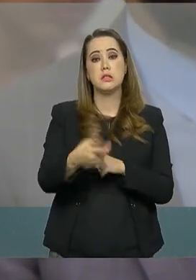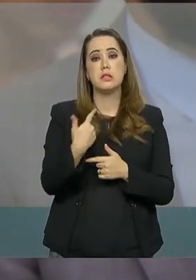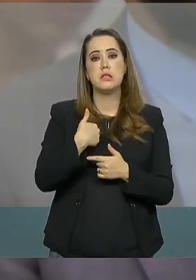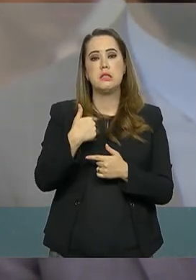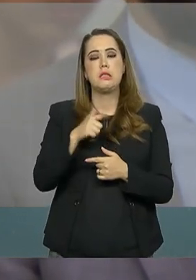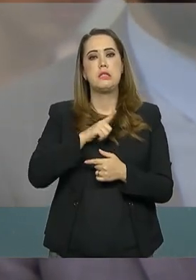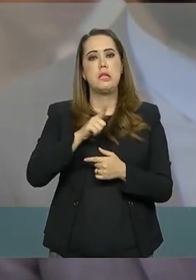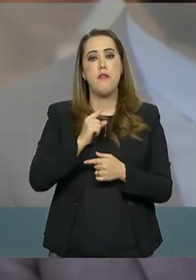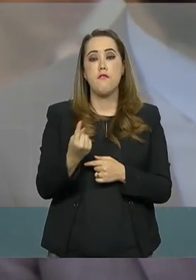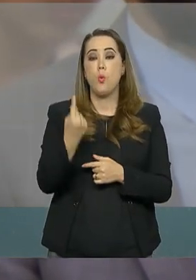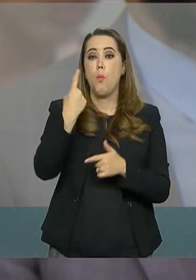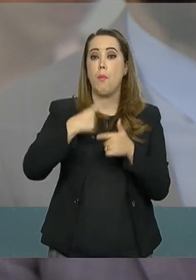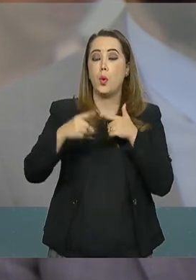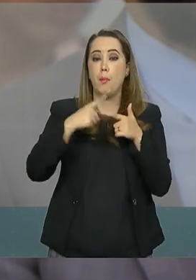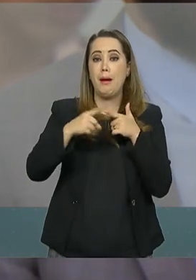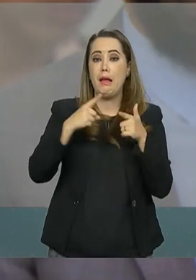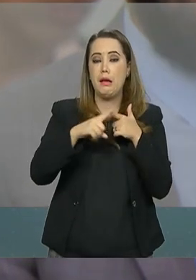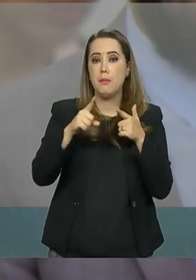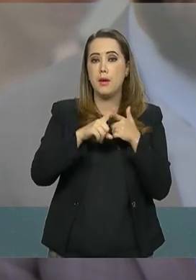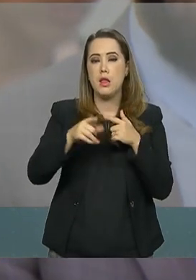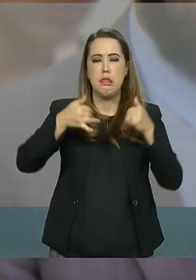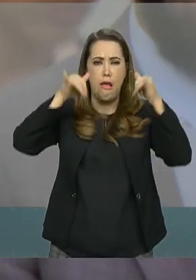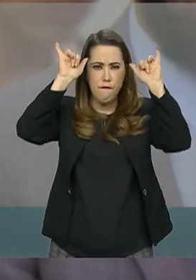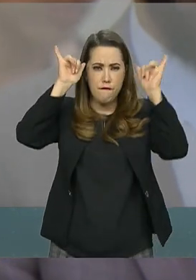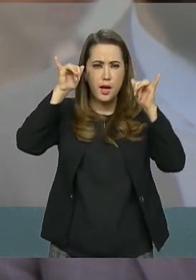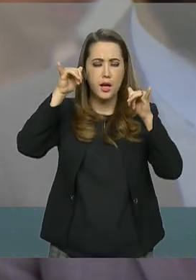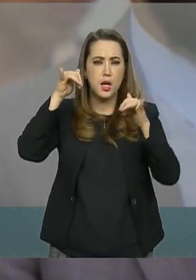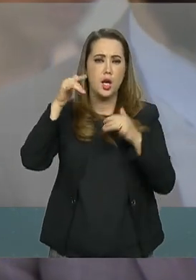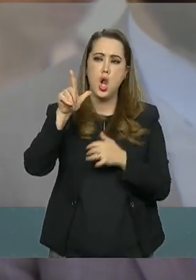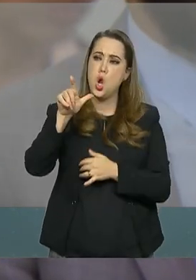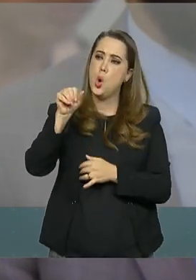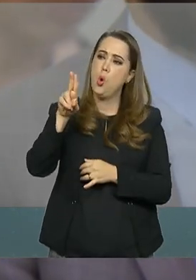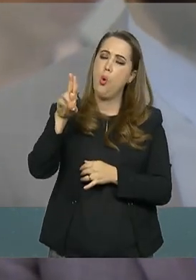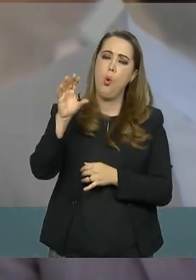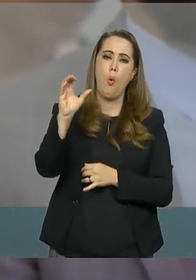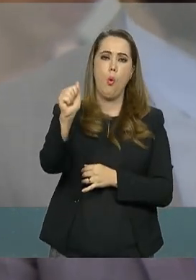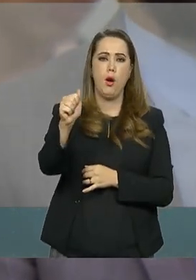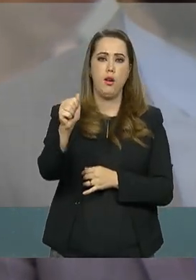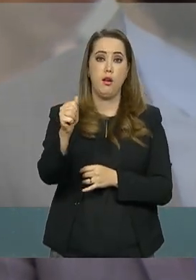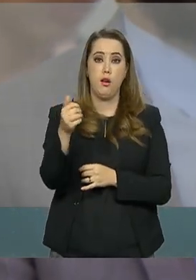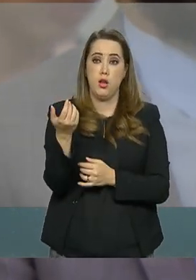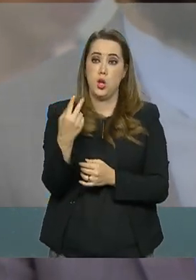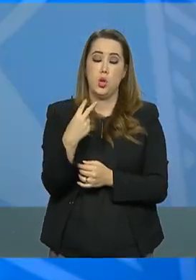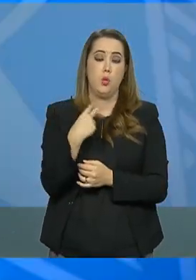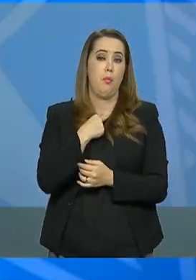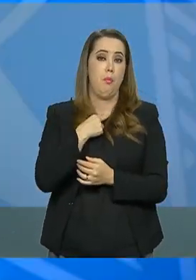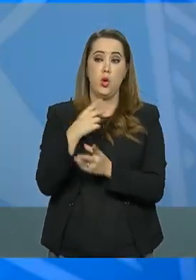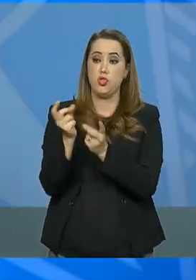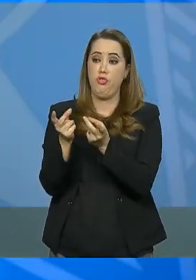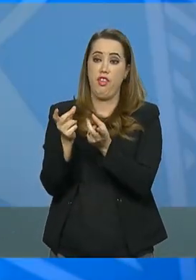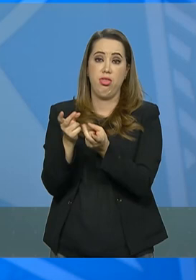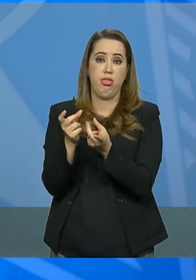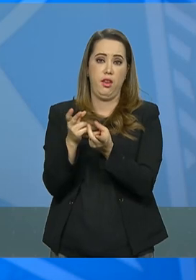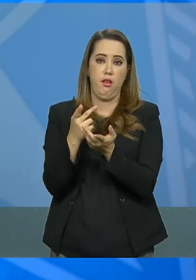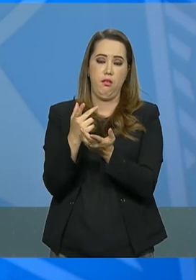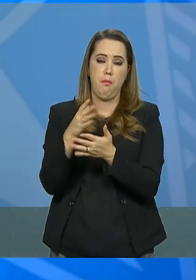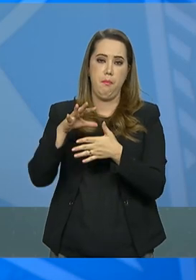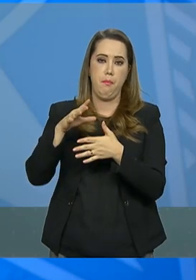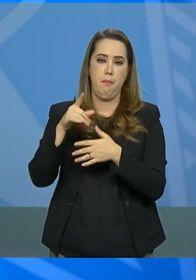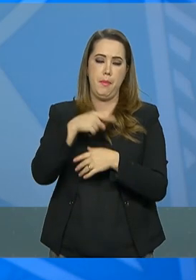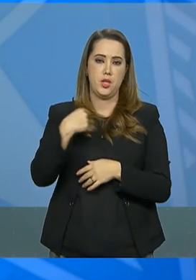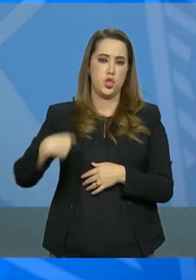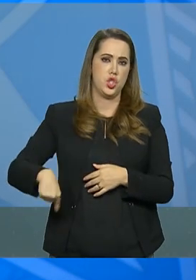vaca louca no Mato Grosso. Eu queria saber se o Planalto comenta alguma coisa em relação a essa suspensão. Obrigada. Este seu segundo